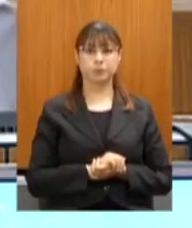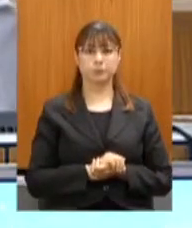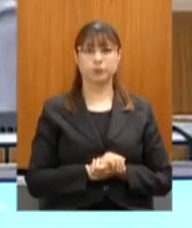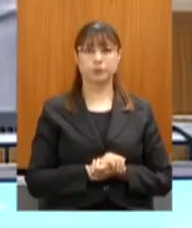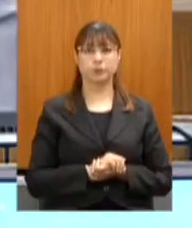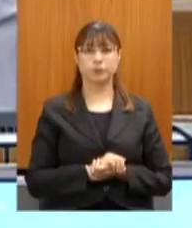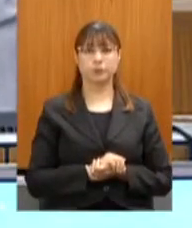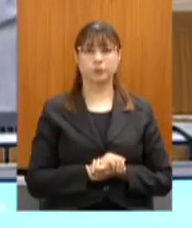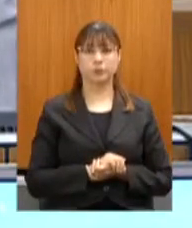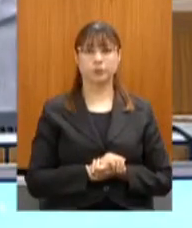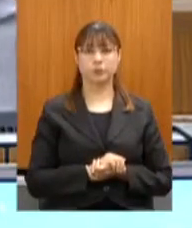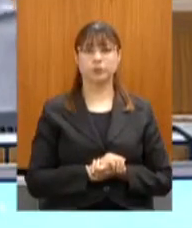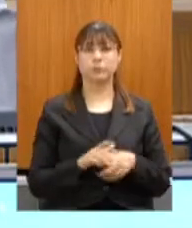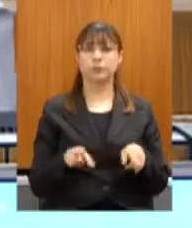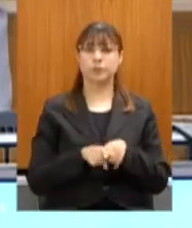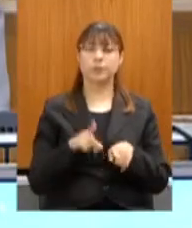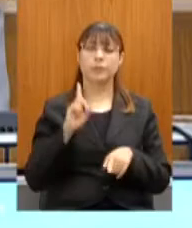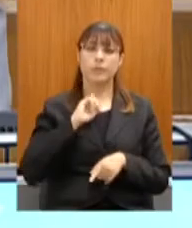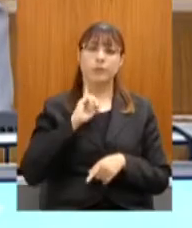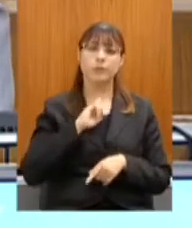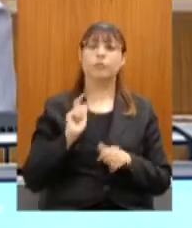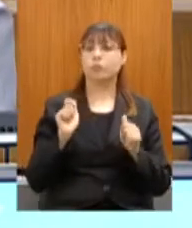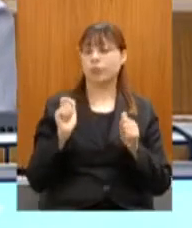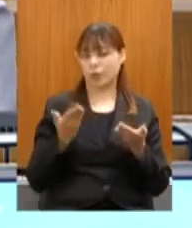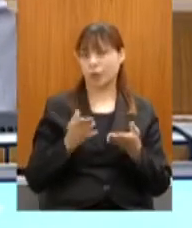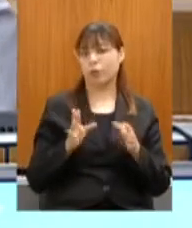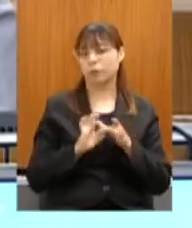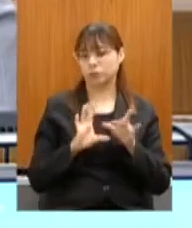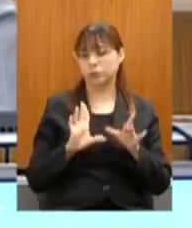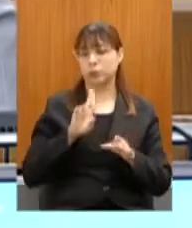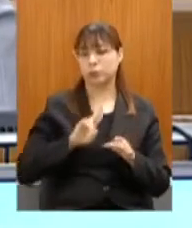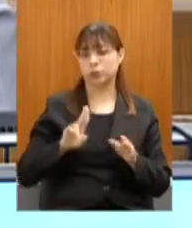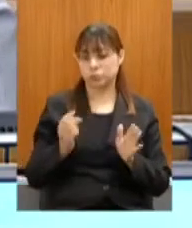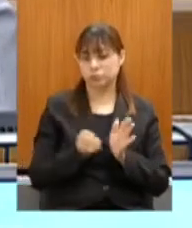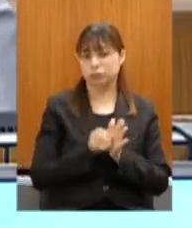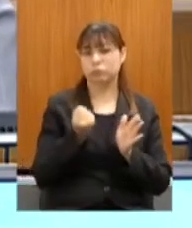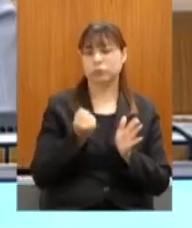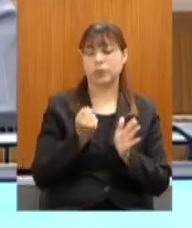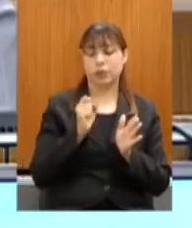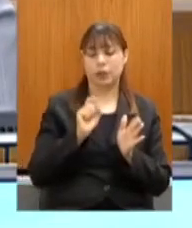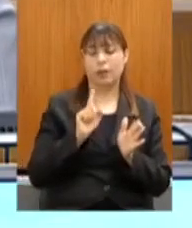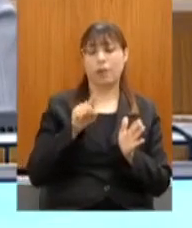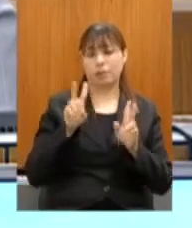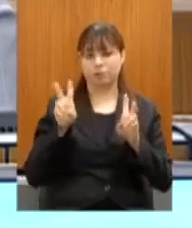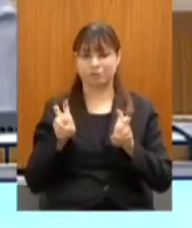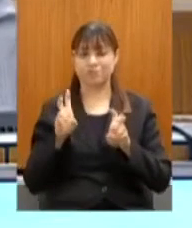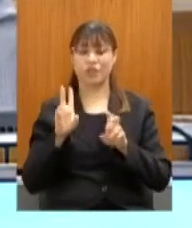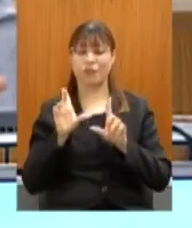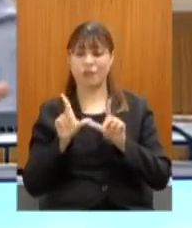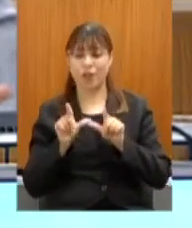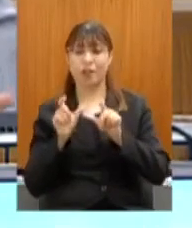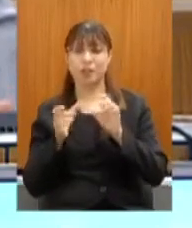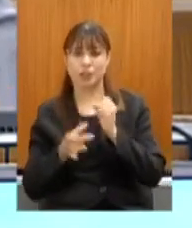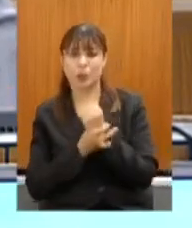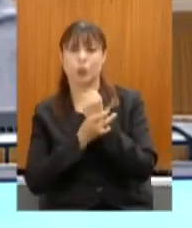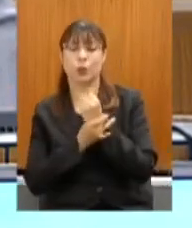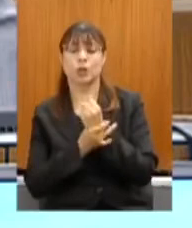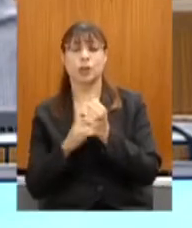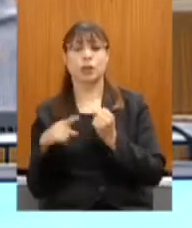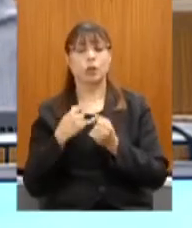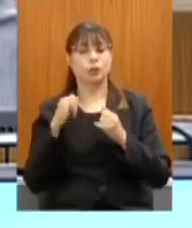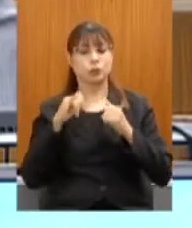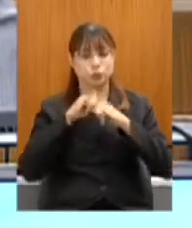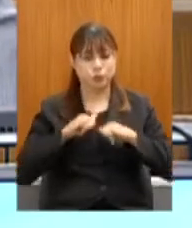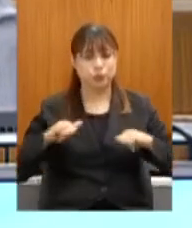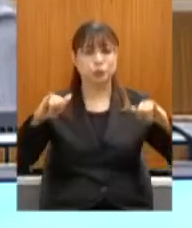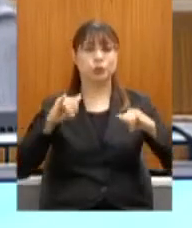Gerais está habilitado, então, a usar o selo Viagem Segura, e nós já colocamos isso na mídia e